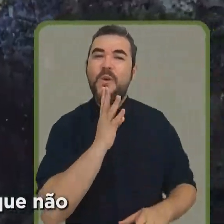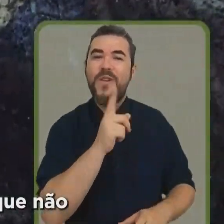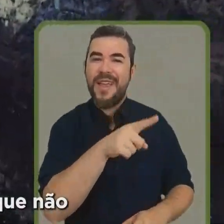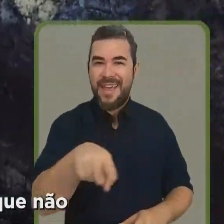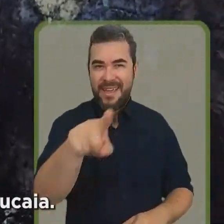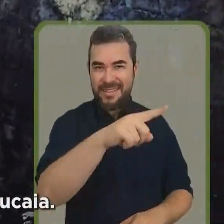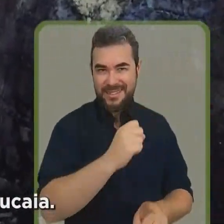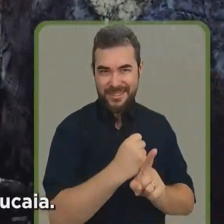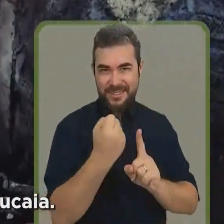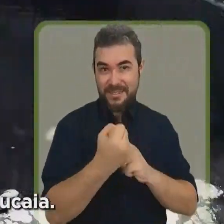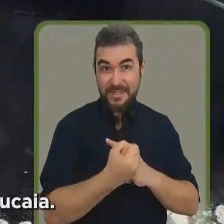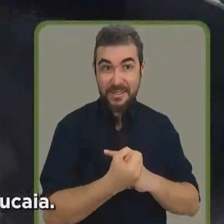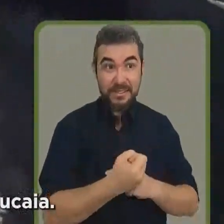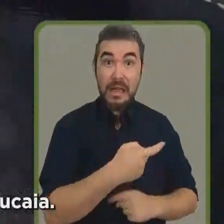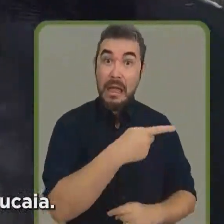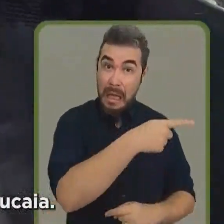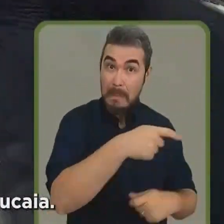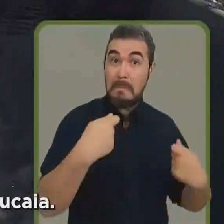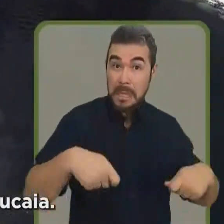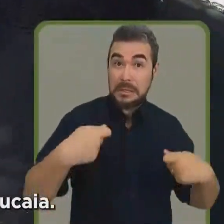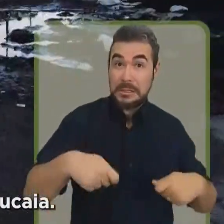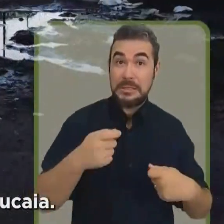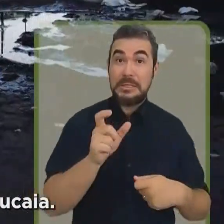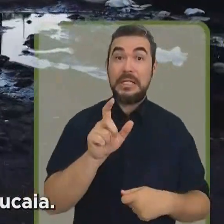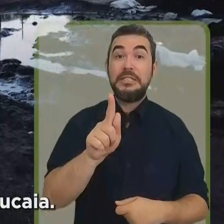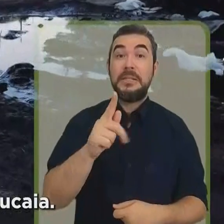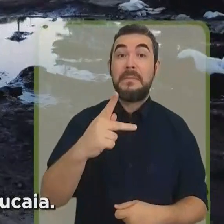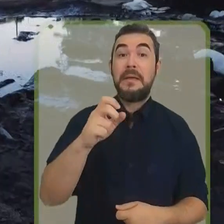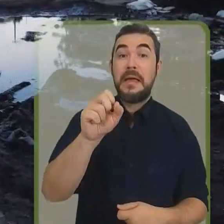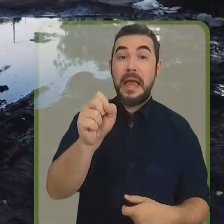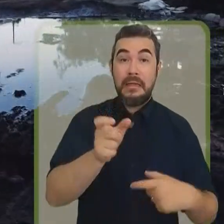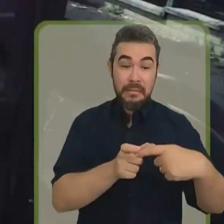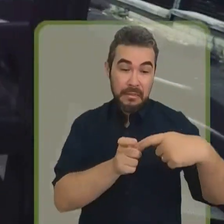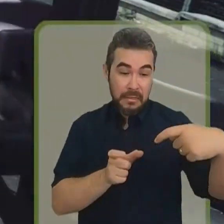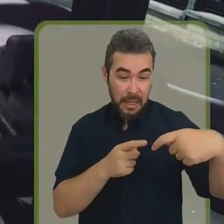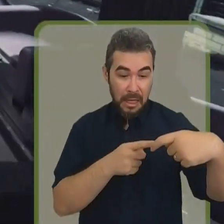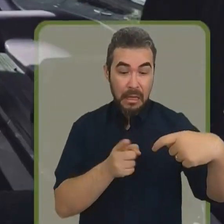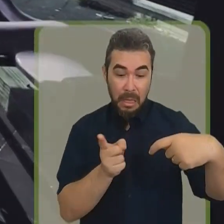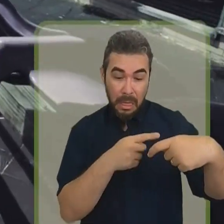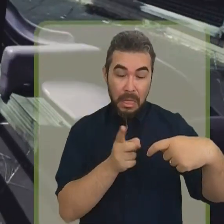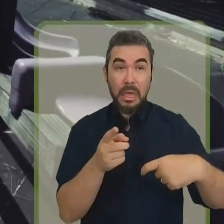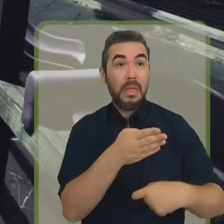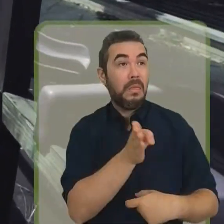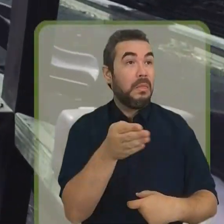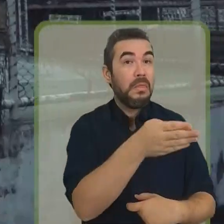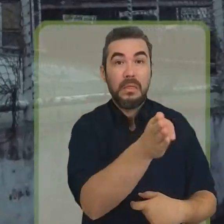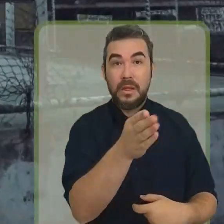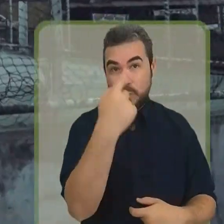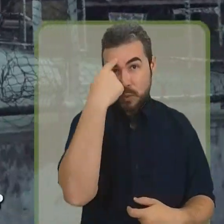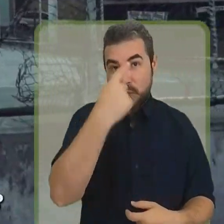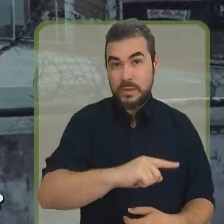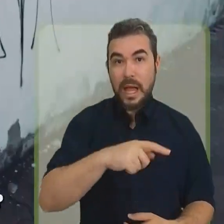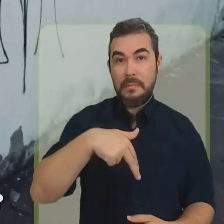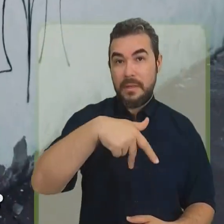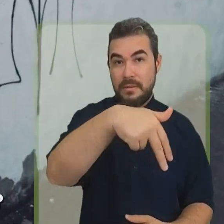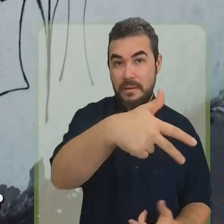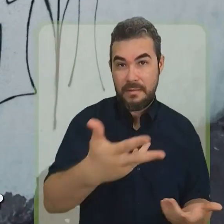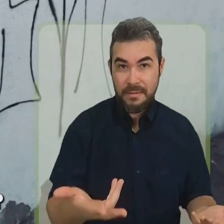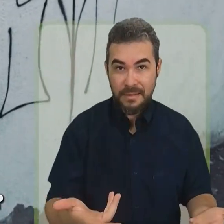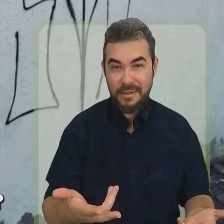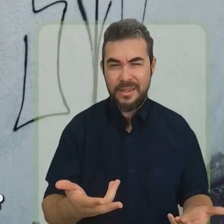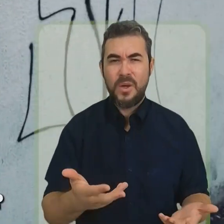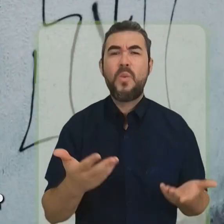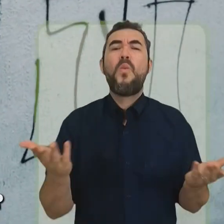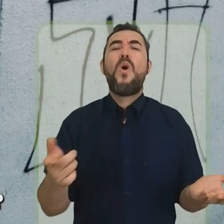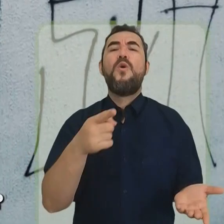guiar porque não conhece os bairros e as ruas de Calcaia. Qual é o futuro que você quer para a Calcaia, para a sua família